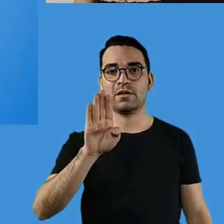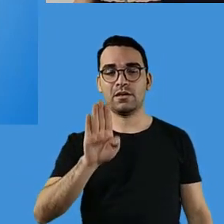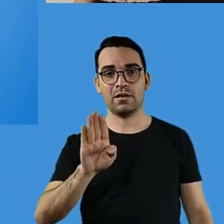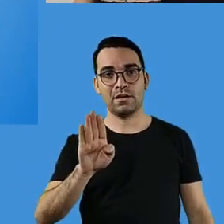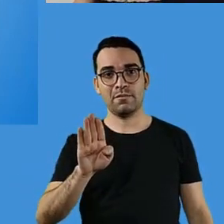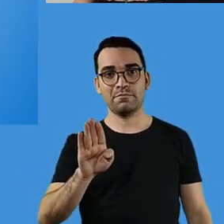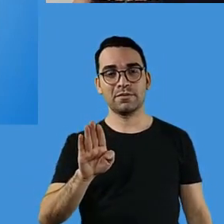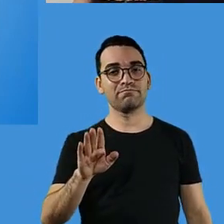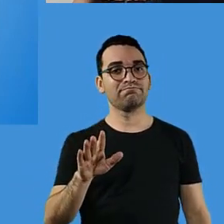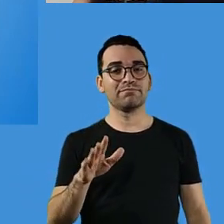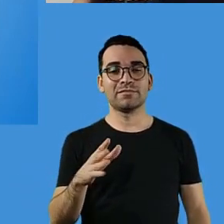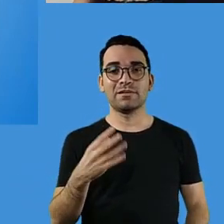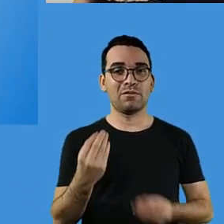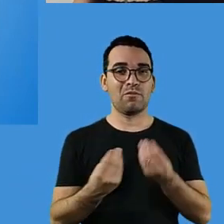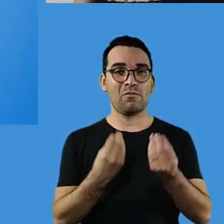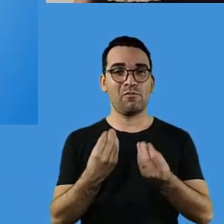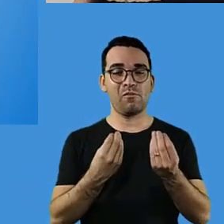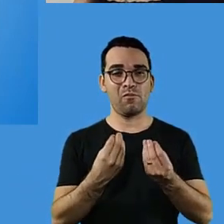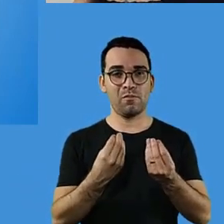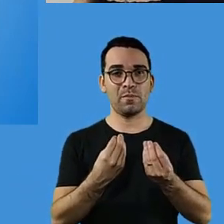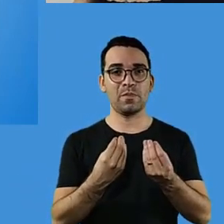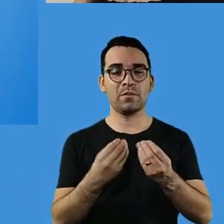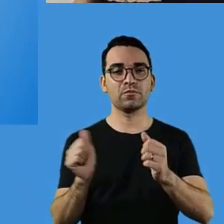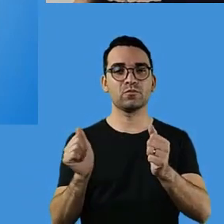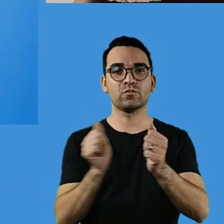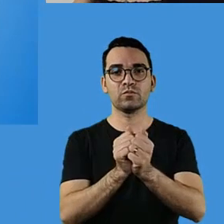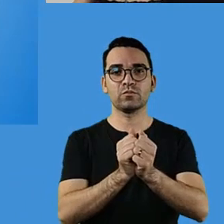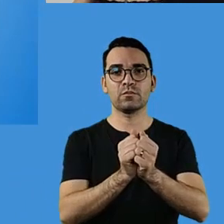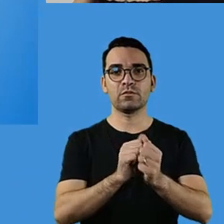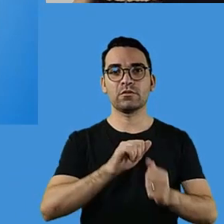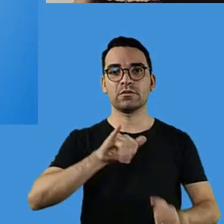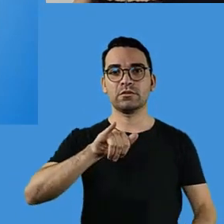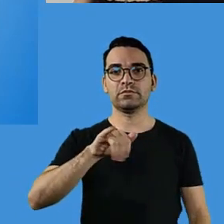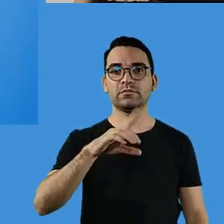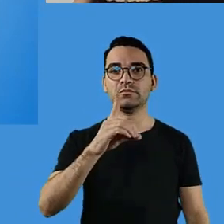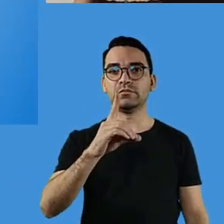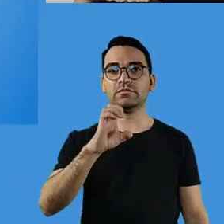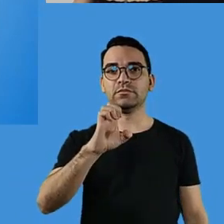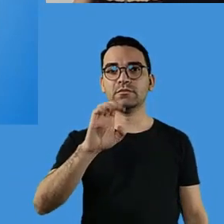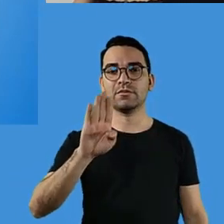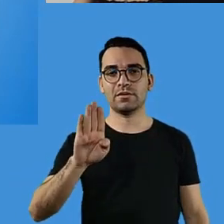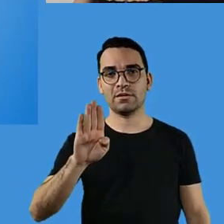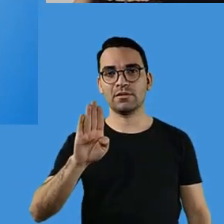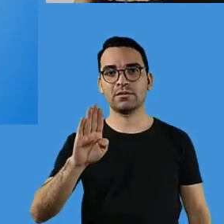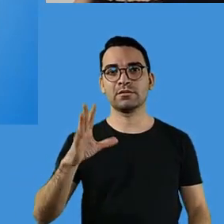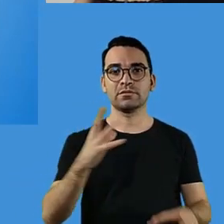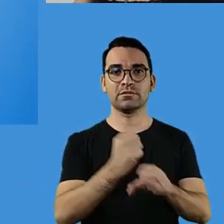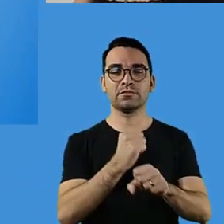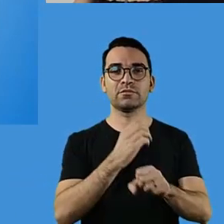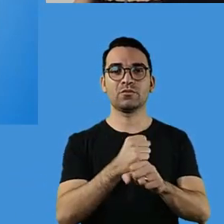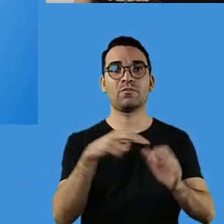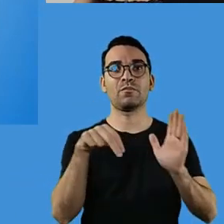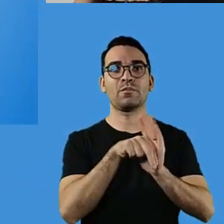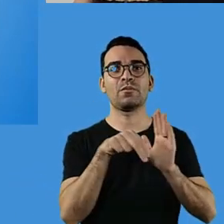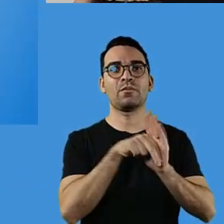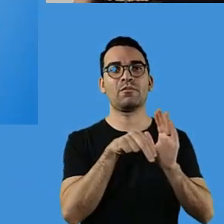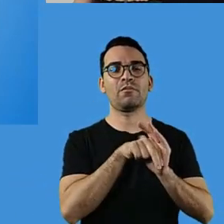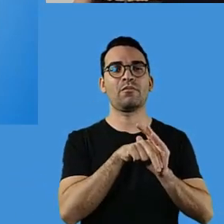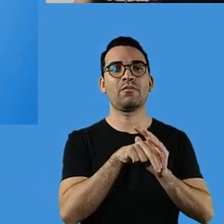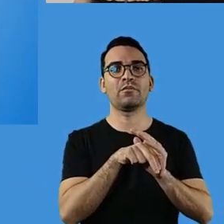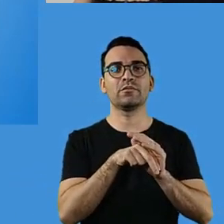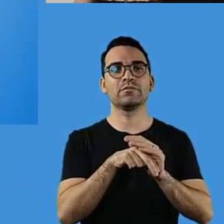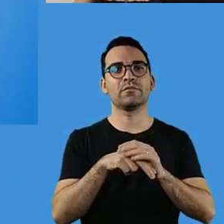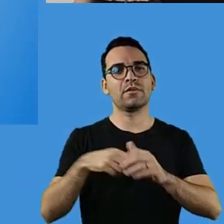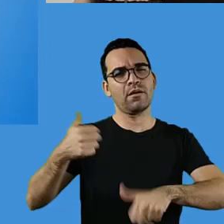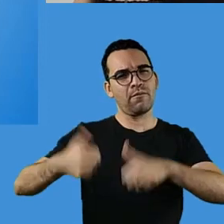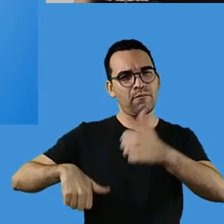amostral, que ela não servisse para compor o IDEB esse ano, que o IDEB fosse uma réplica dos